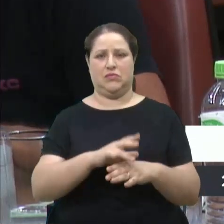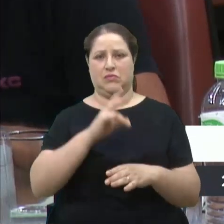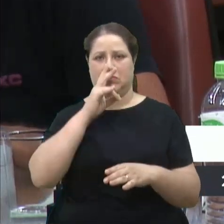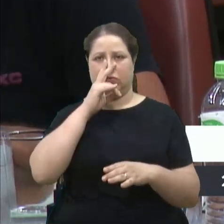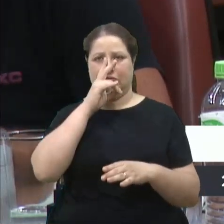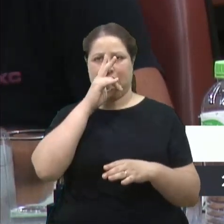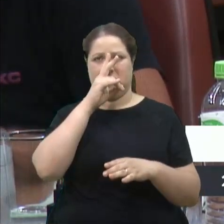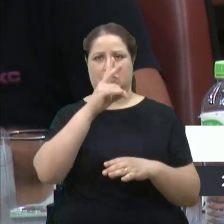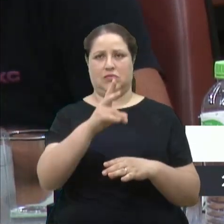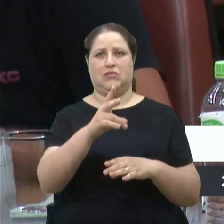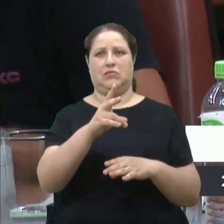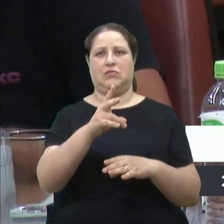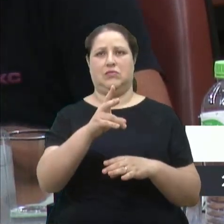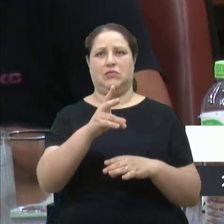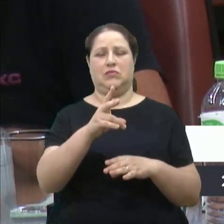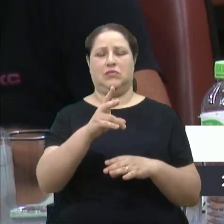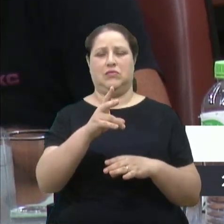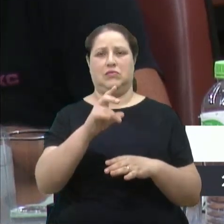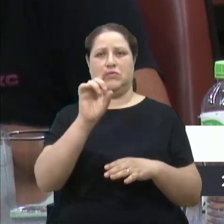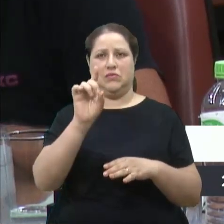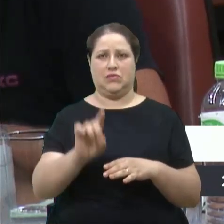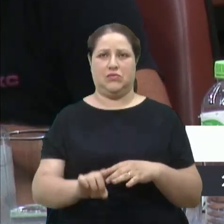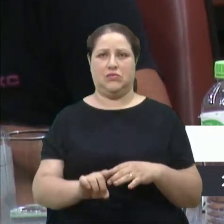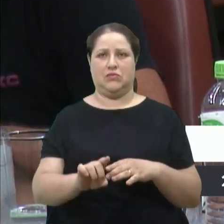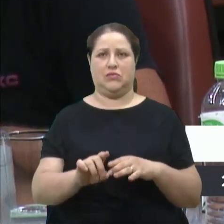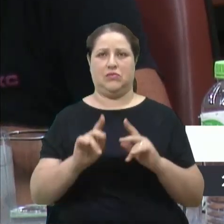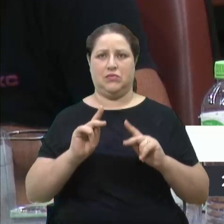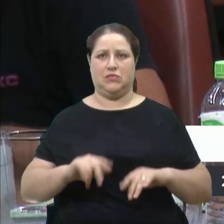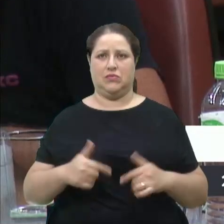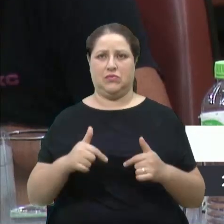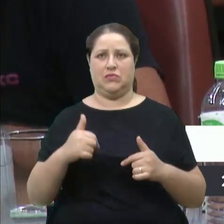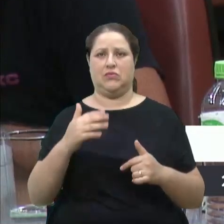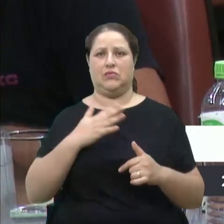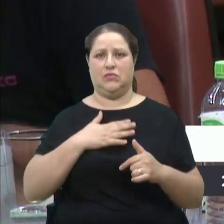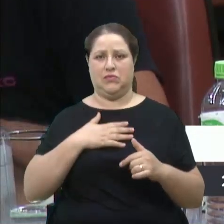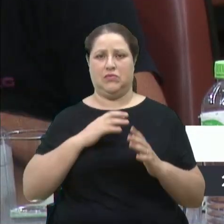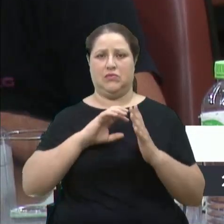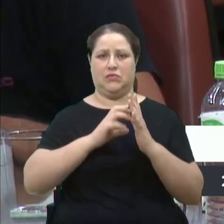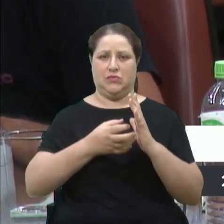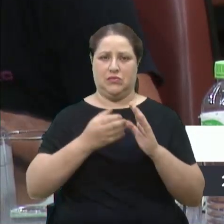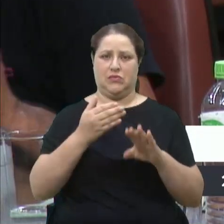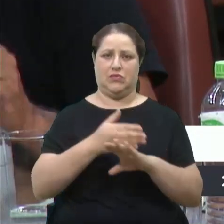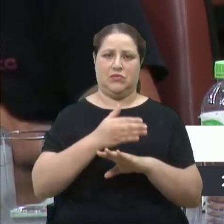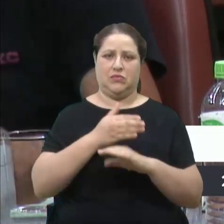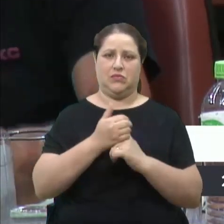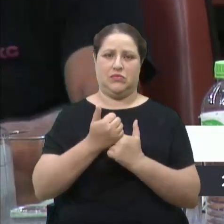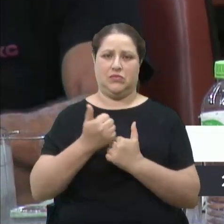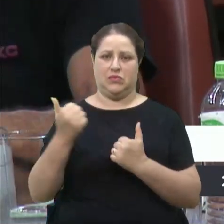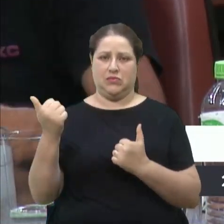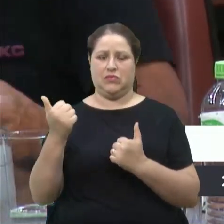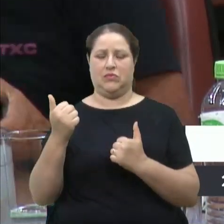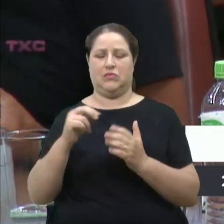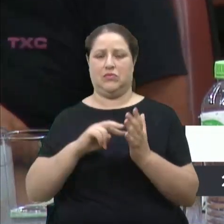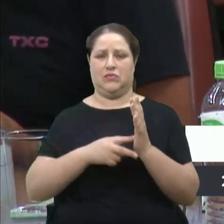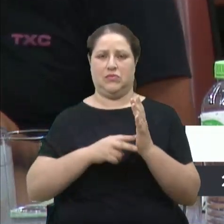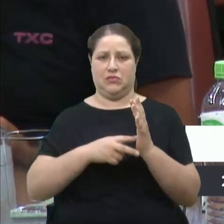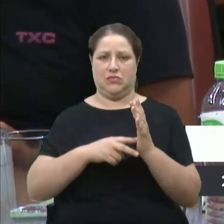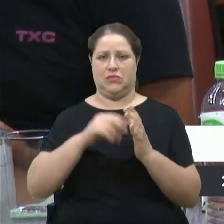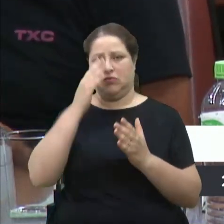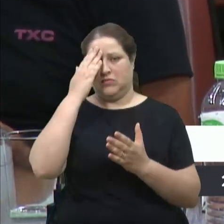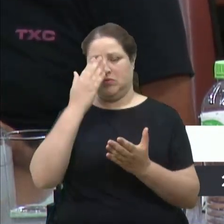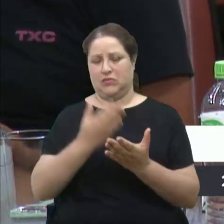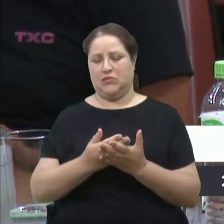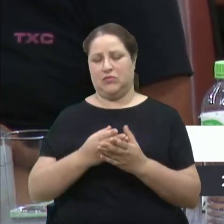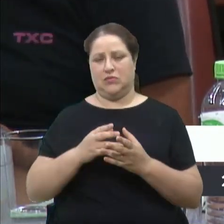Inclusive, nosso partido faz parte atualmente da direção do sindicato. E, com certeza, avançaremos muito ainda na construção dos